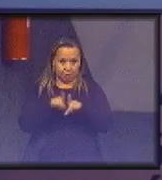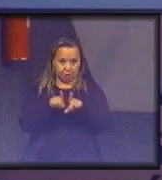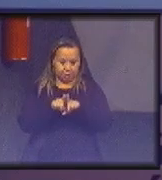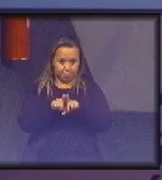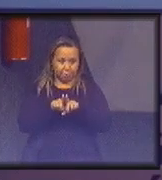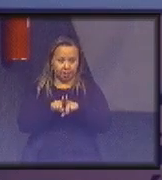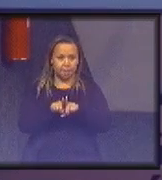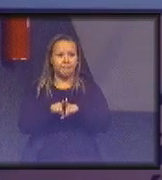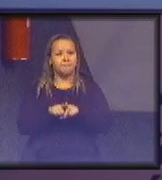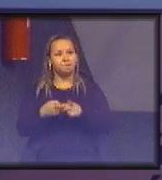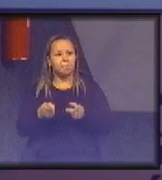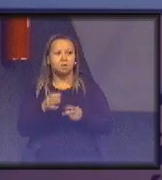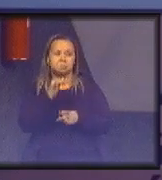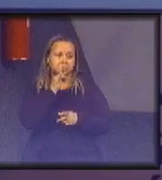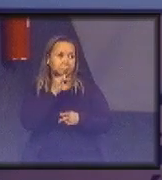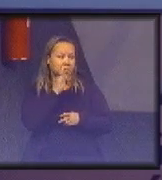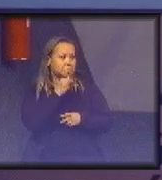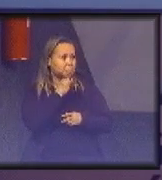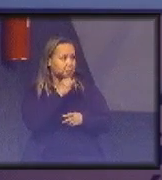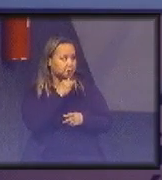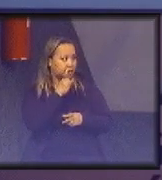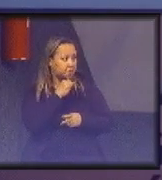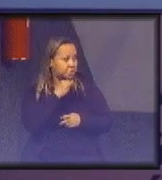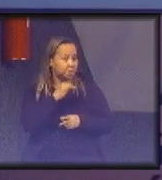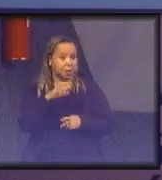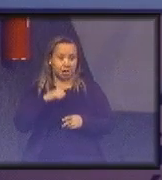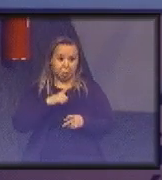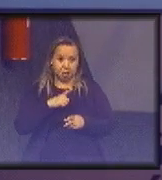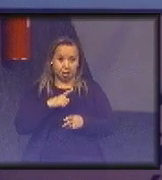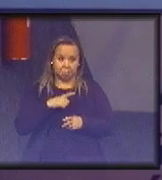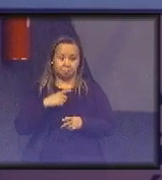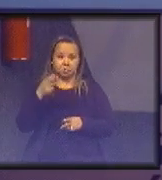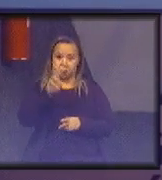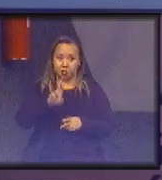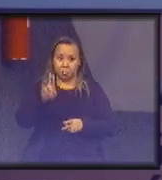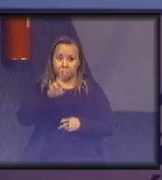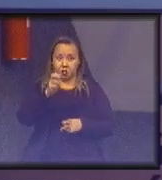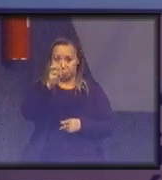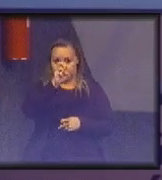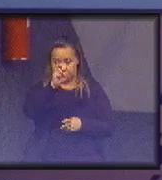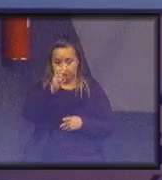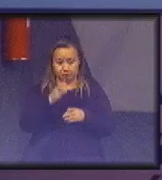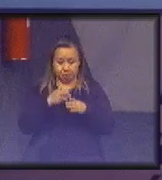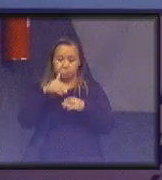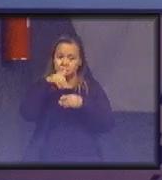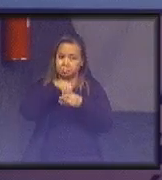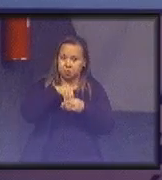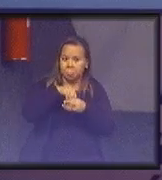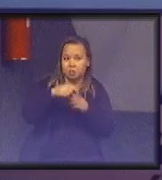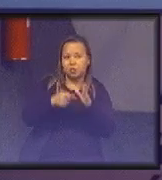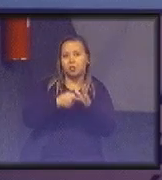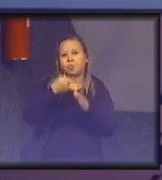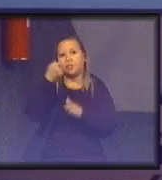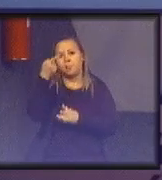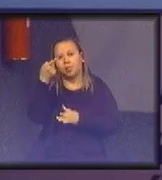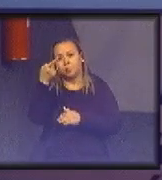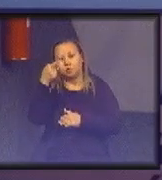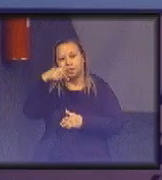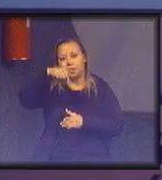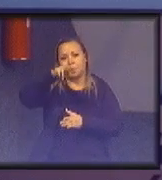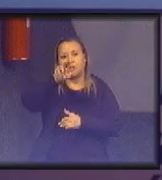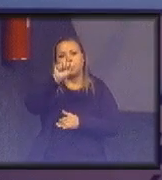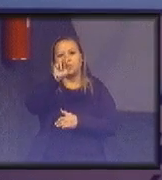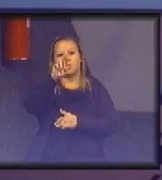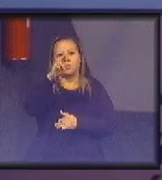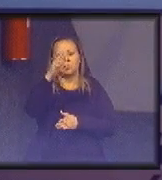ali em situação hipotética. Tem um consumo de cinco, ele está dentro, está entre o primeiro e o segundo quartil, esses três